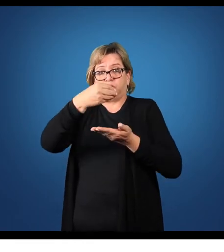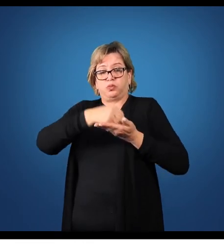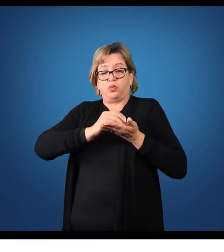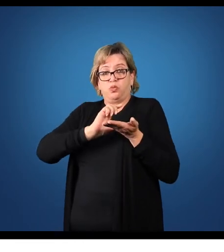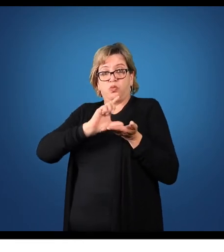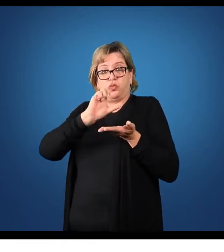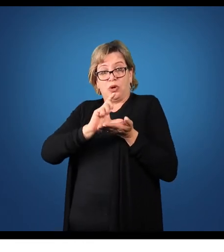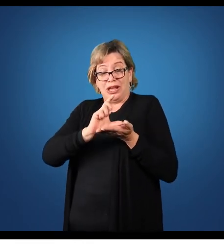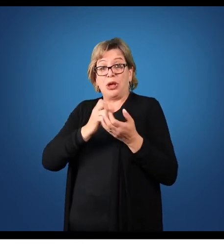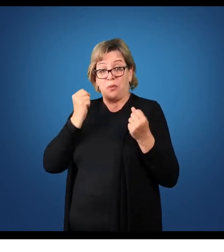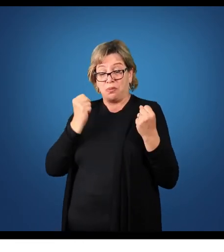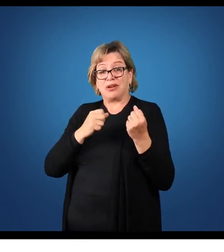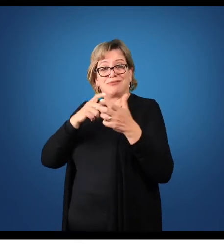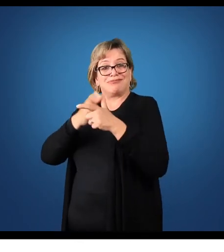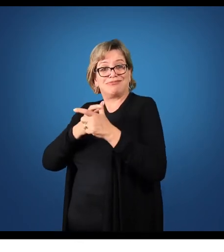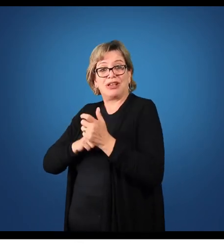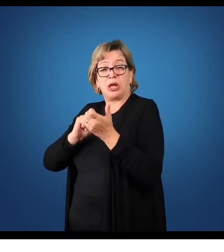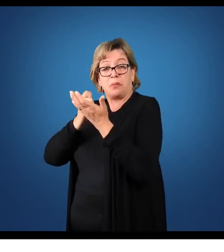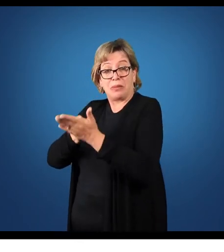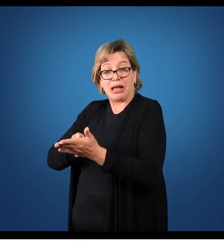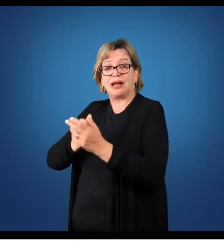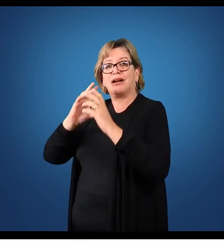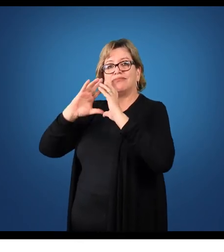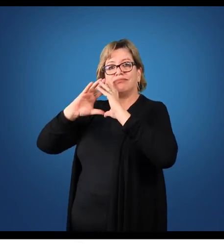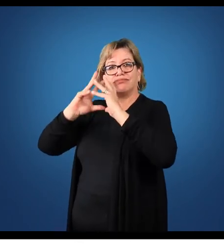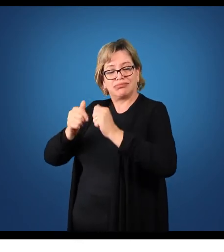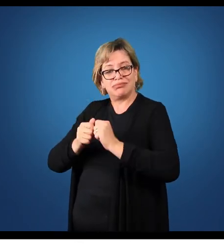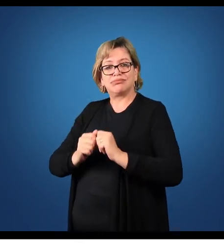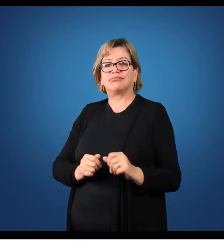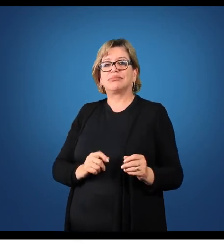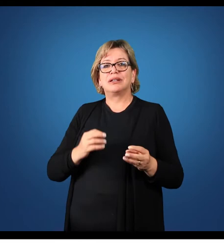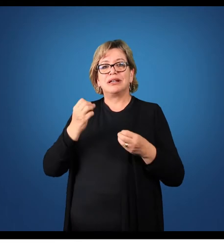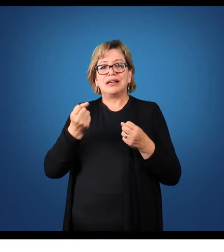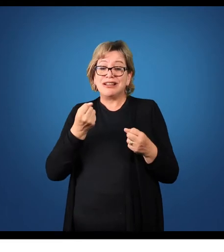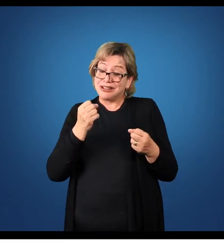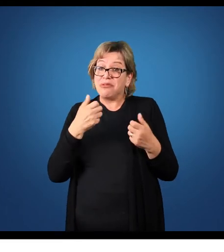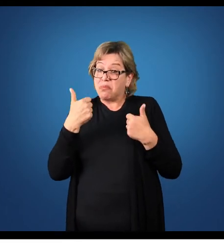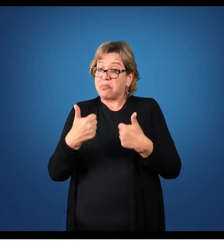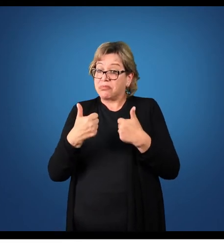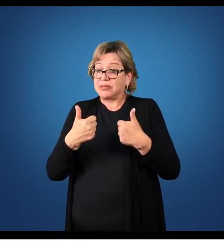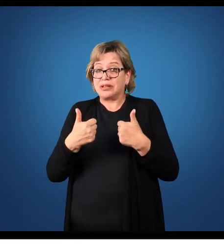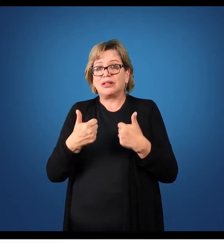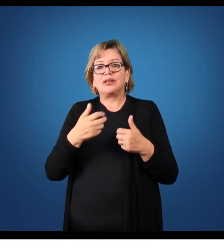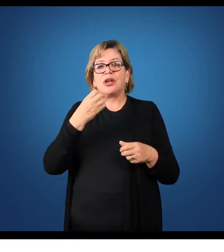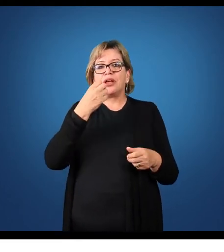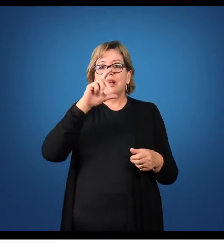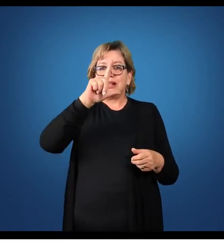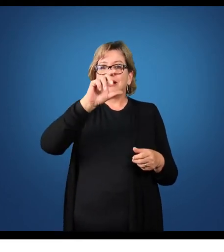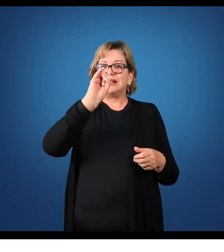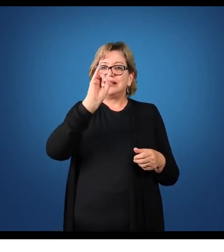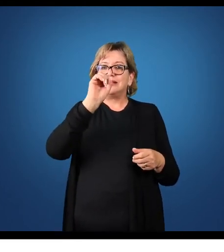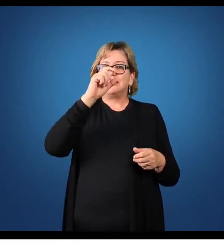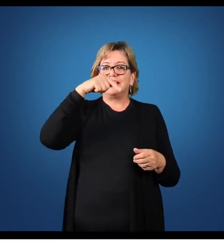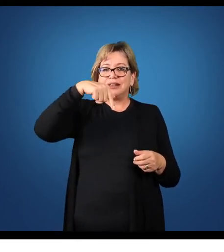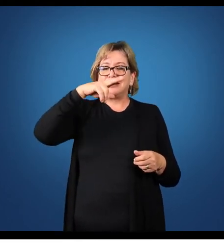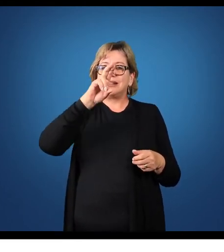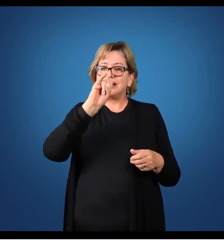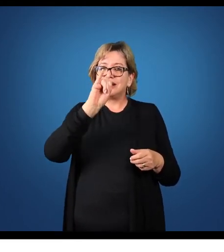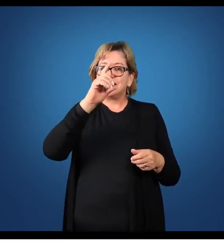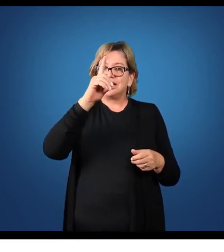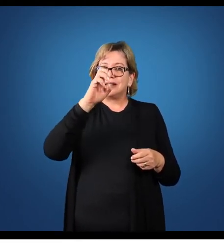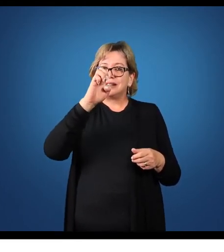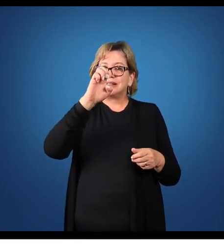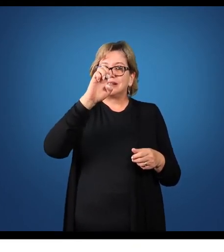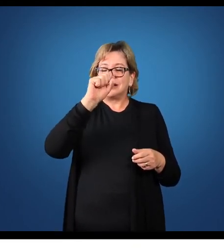pagar tudo o que eu devo? Se sim, eu tenho um índice de liquidez positivo. Eu tenho